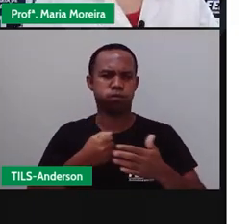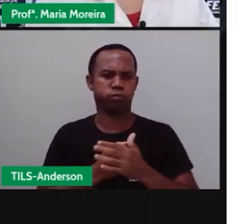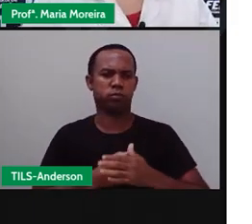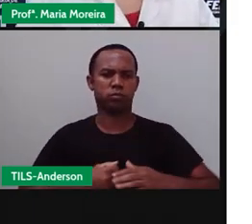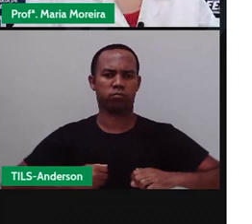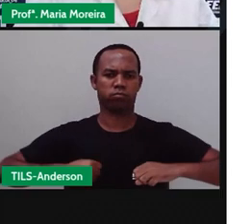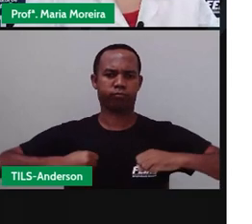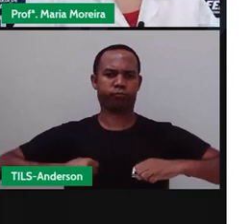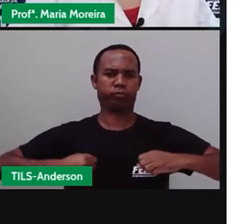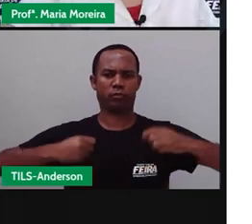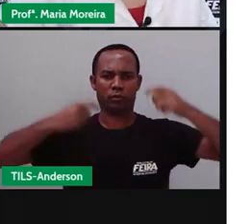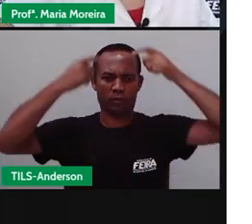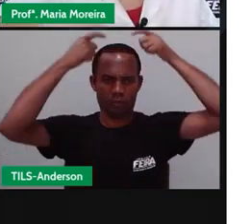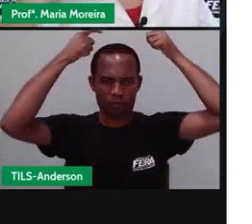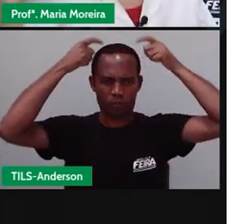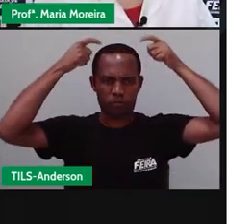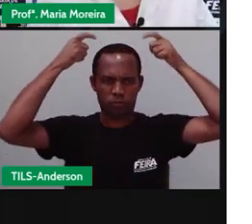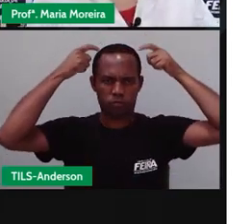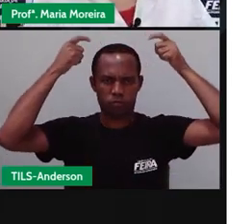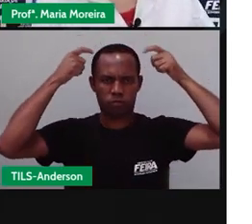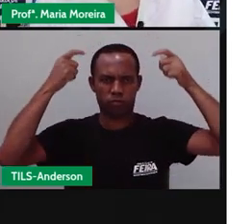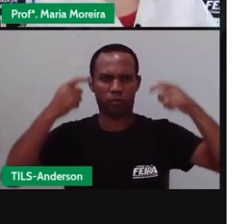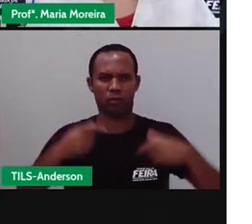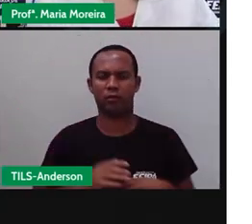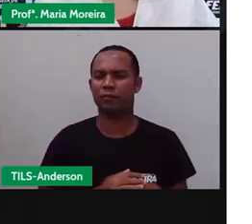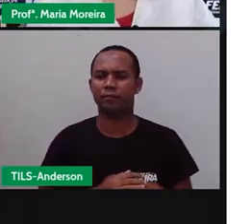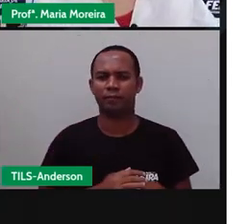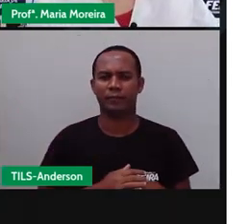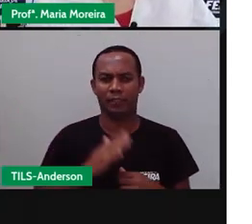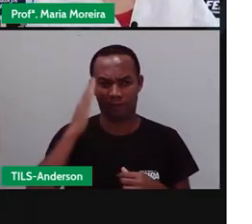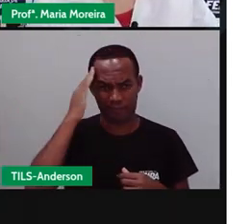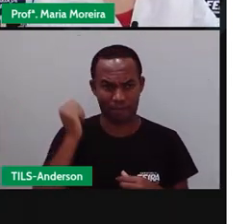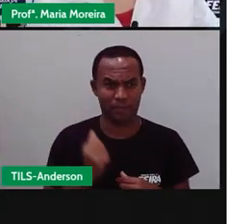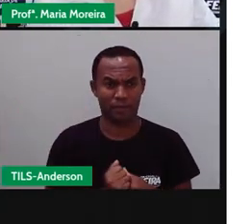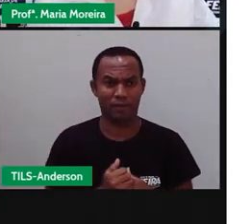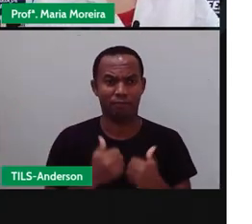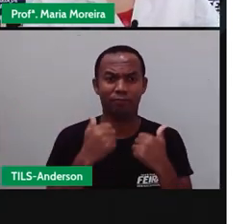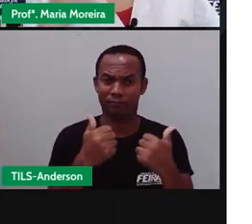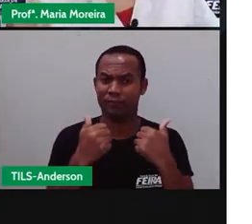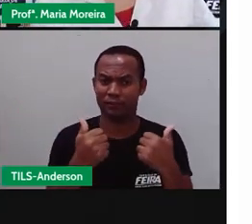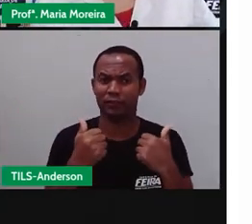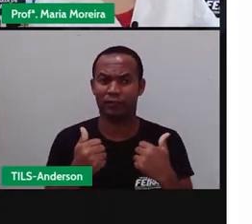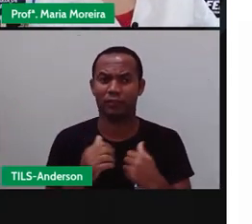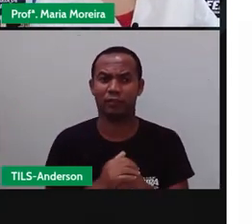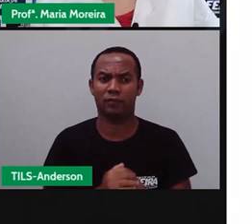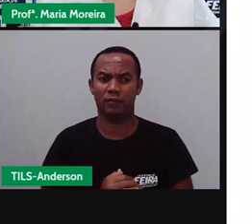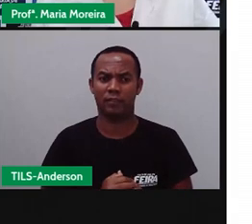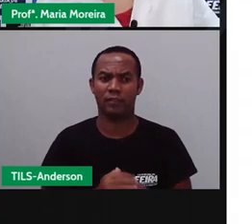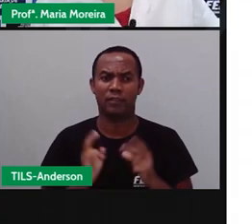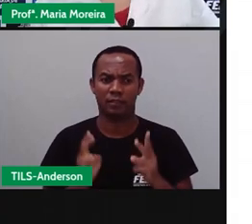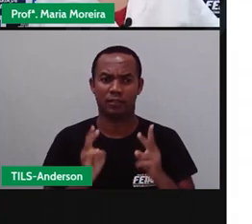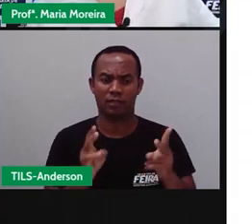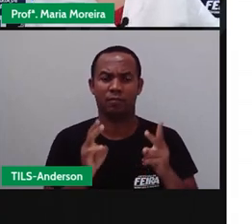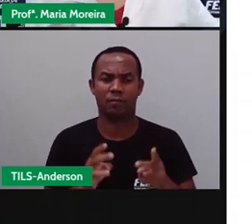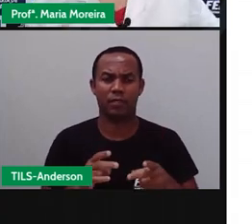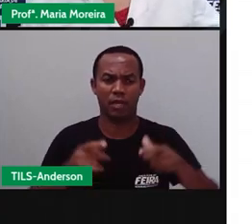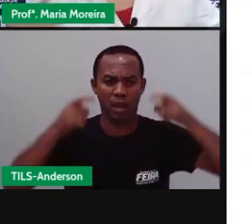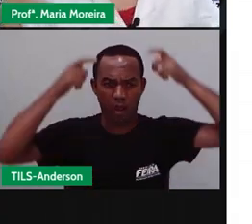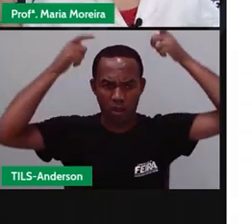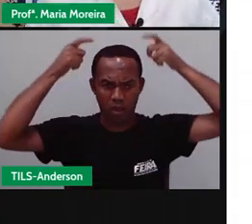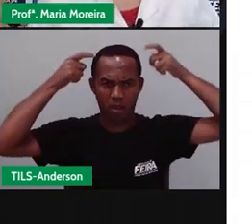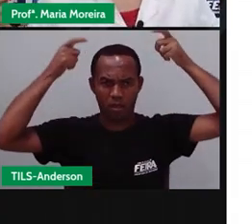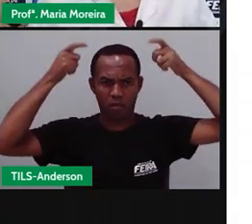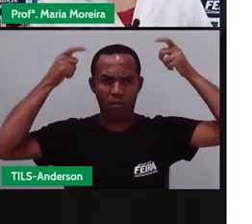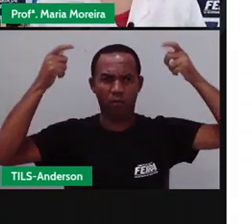rei Momo, ele simboliza o quê? Fartura, você sabia disso? Não, não é à toa a escolha do rei Momo. Ele é uma